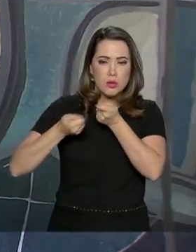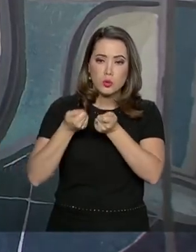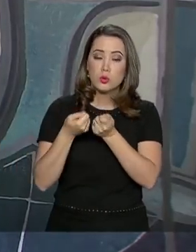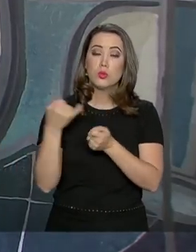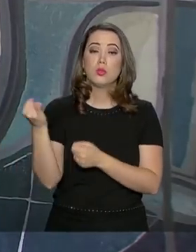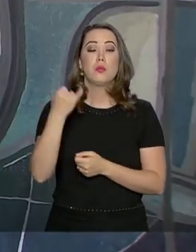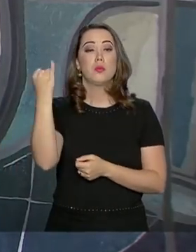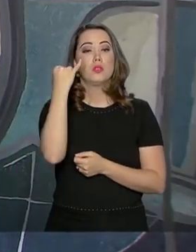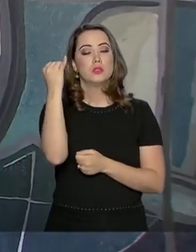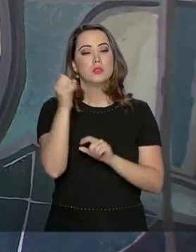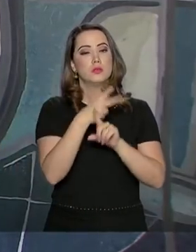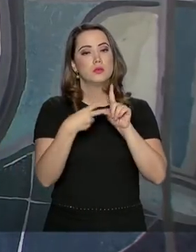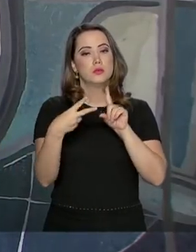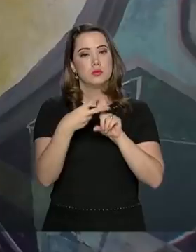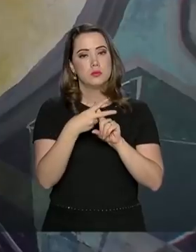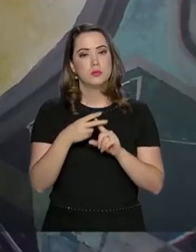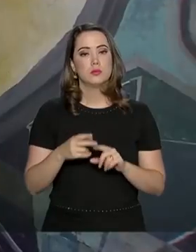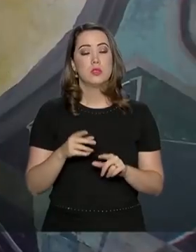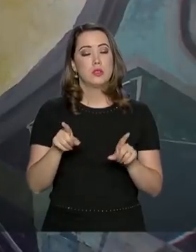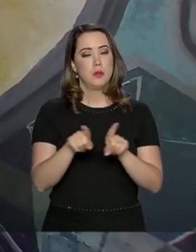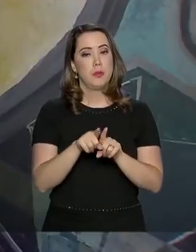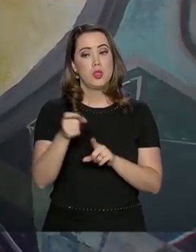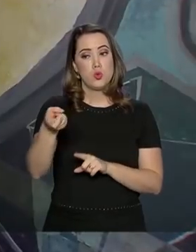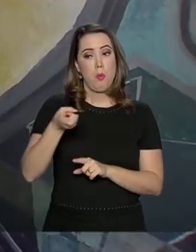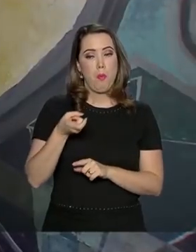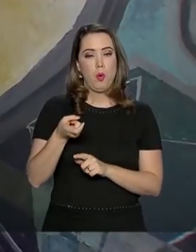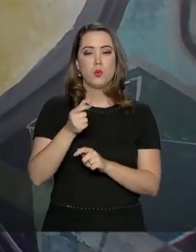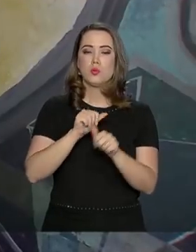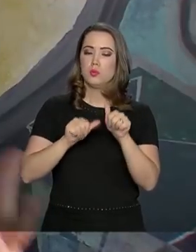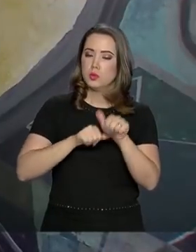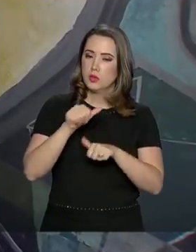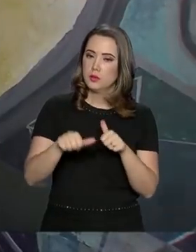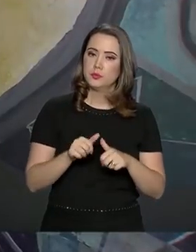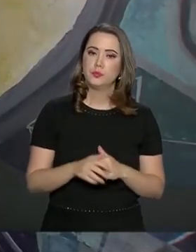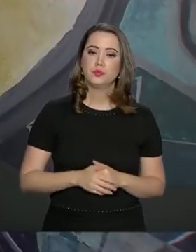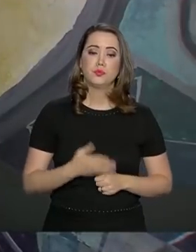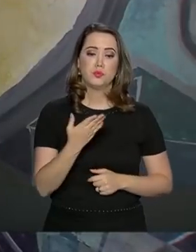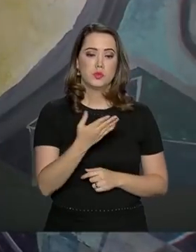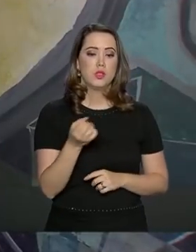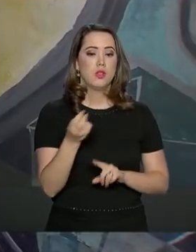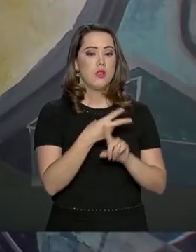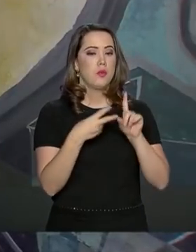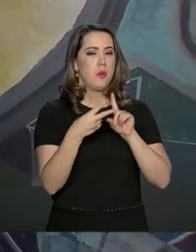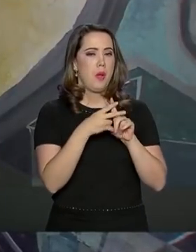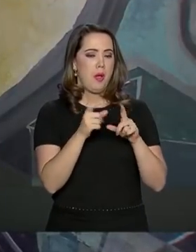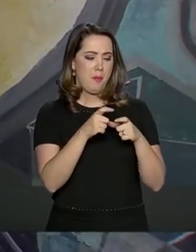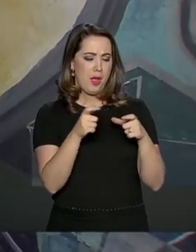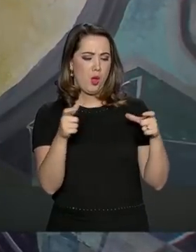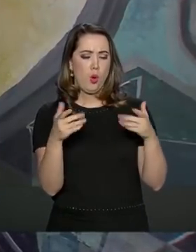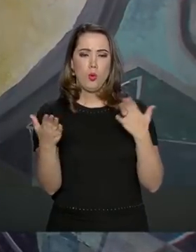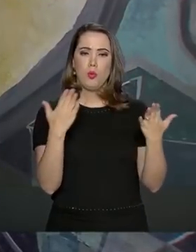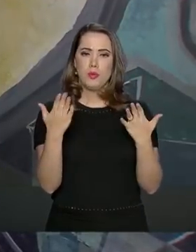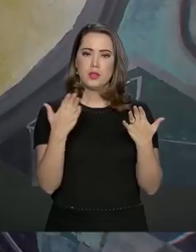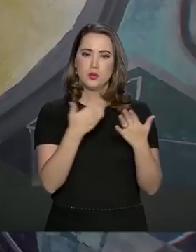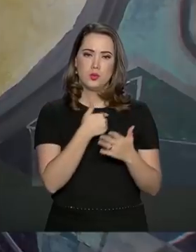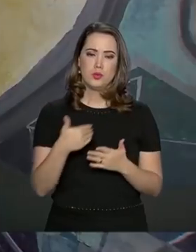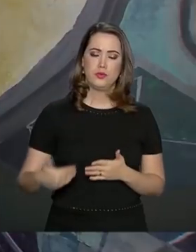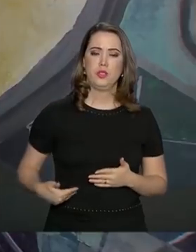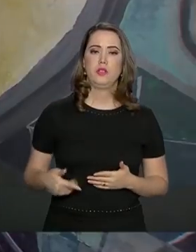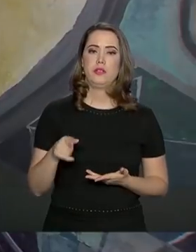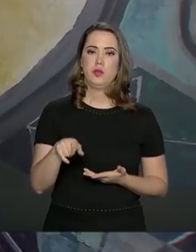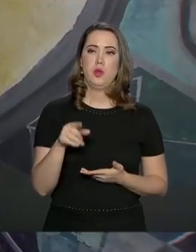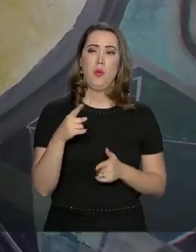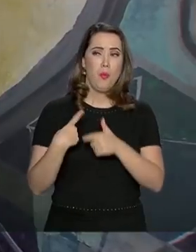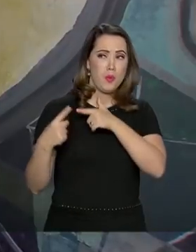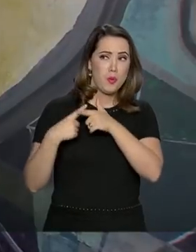reforma da previdência e da reforma tributária. A reforma da previdência é uma coisa que é maior do que um governo. Era um problema de Estado. Eu não estou